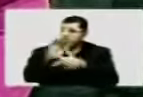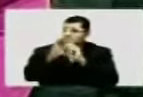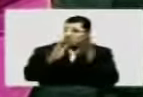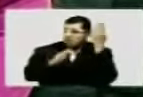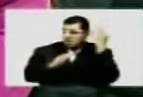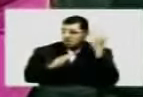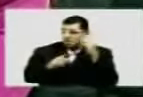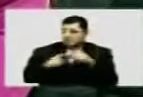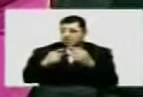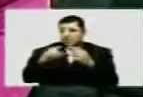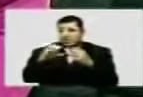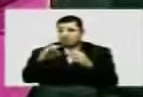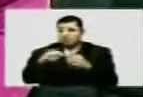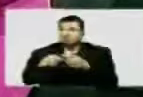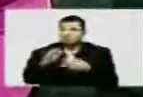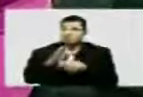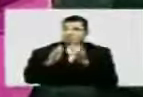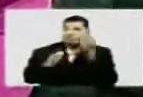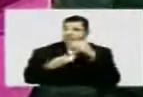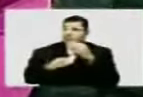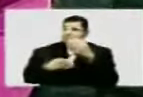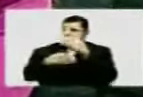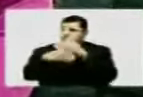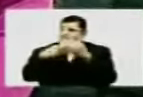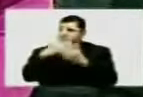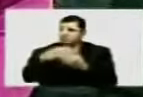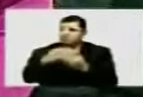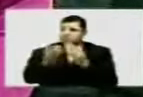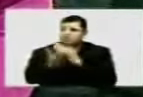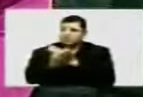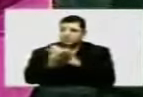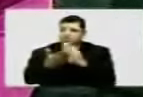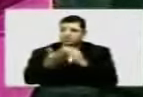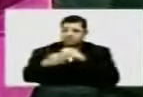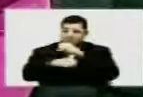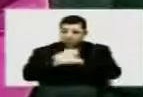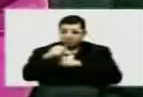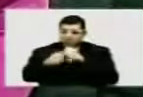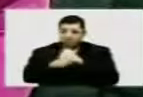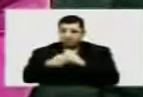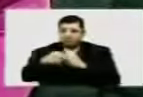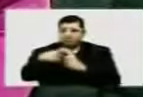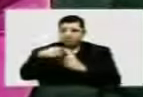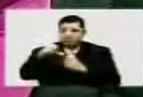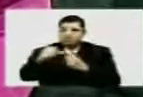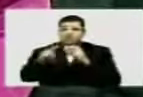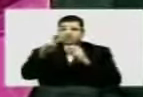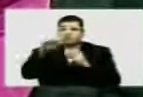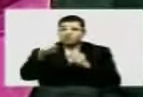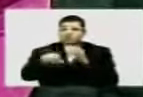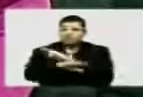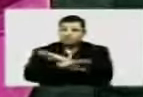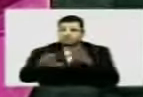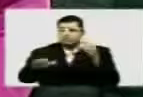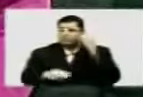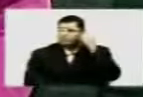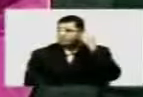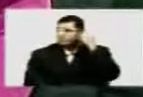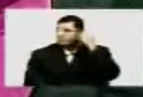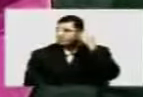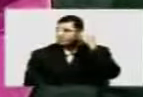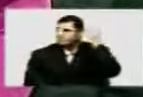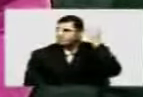anteriormente. Essa obra que se iniciou em 2009 e que nunca terminou.